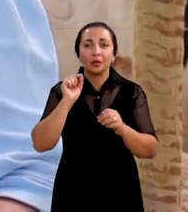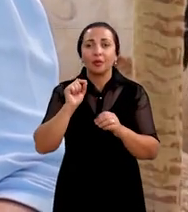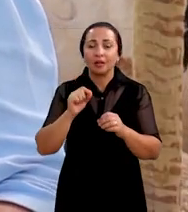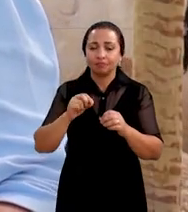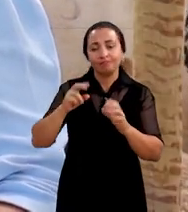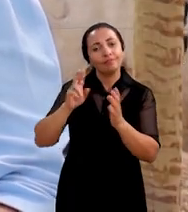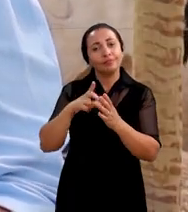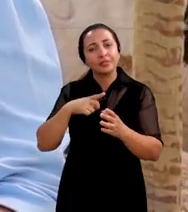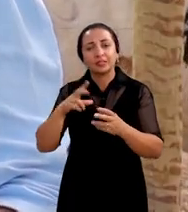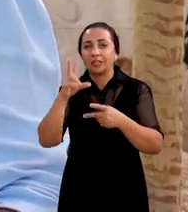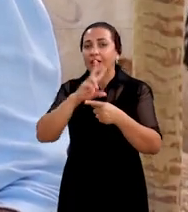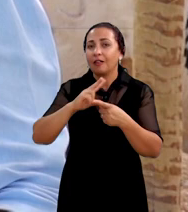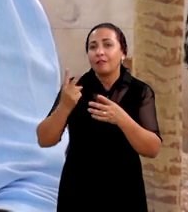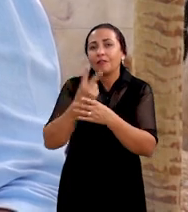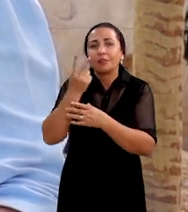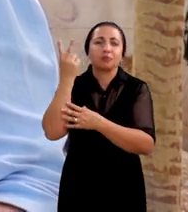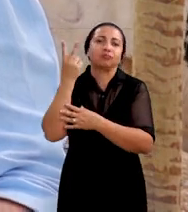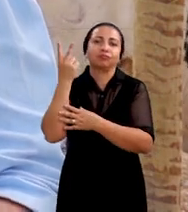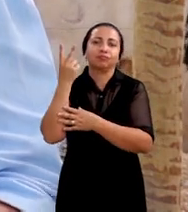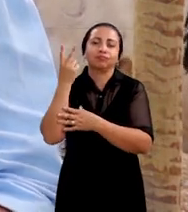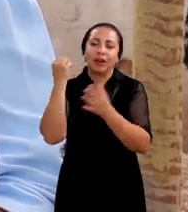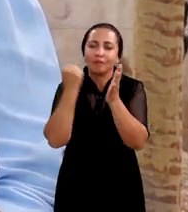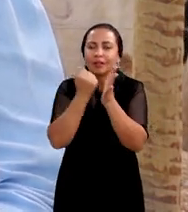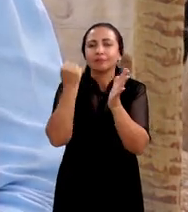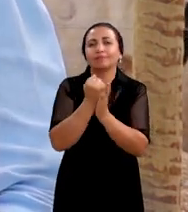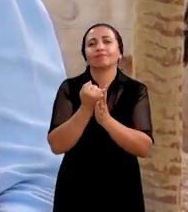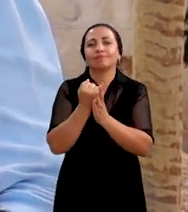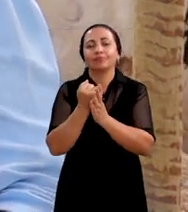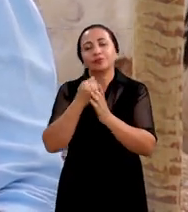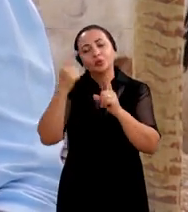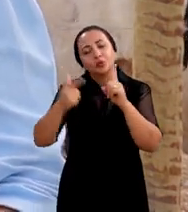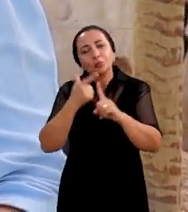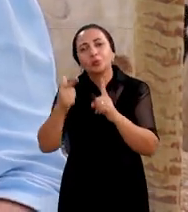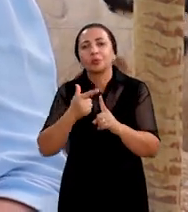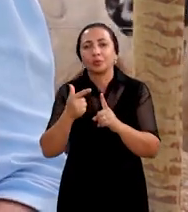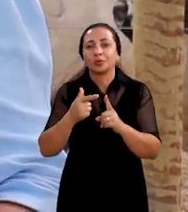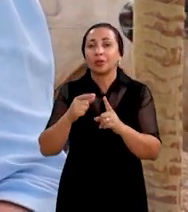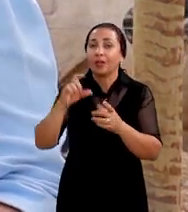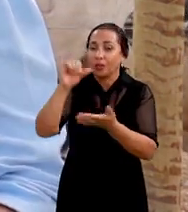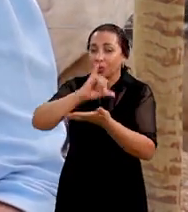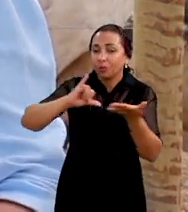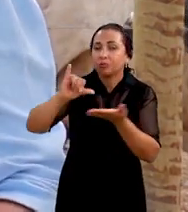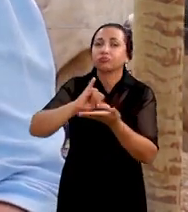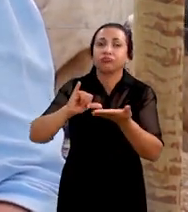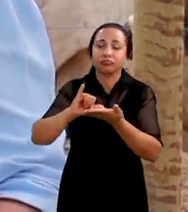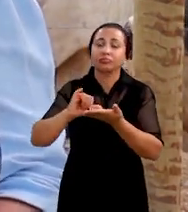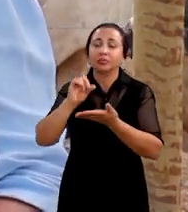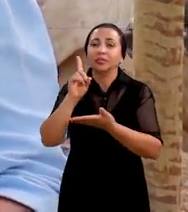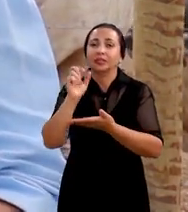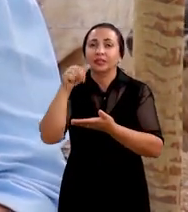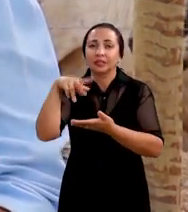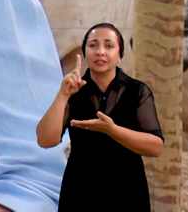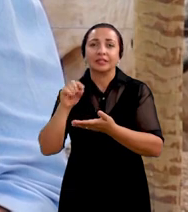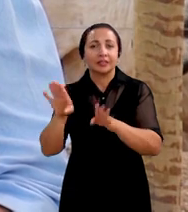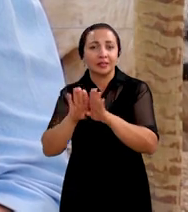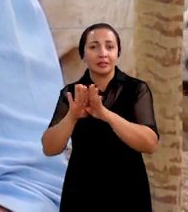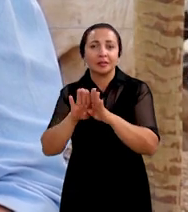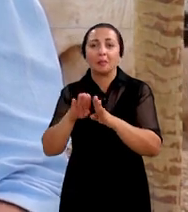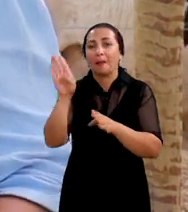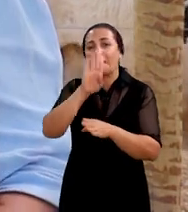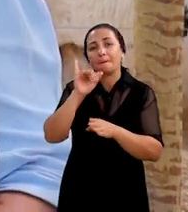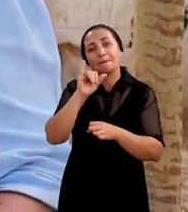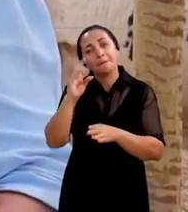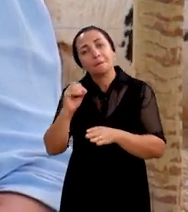intenção é justamente validar esses dados validar o uso desses coprodutos não só da torta do Dendê mas outros coprodutos do